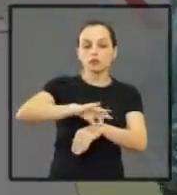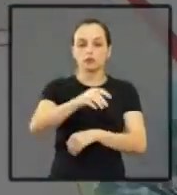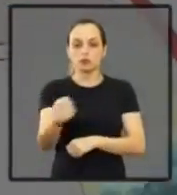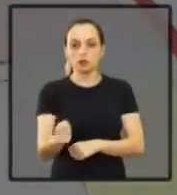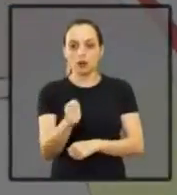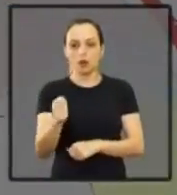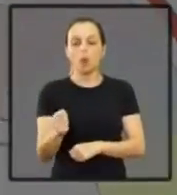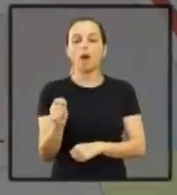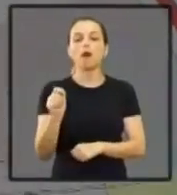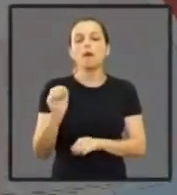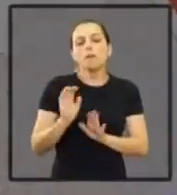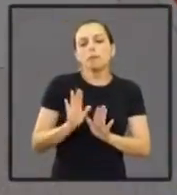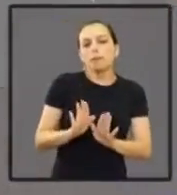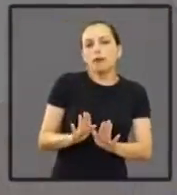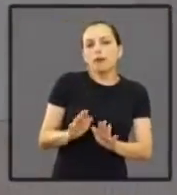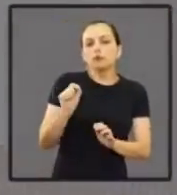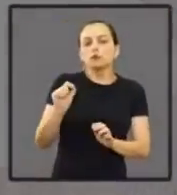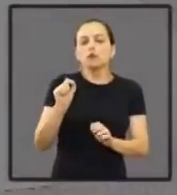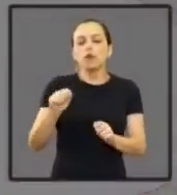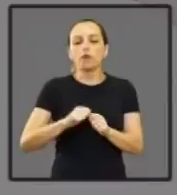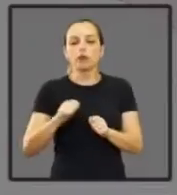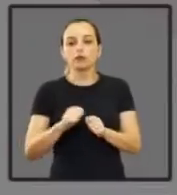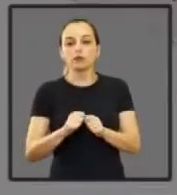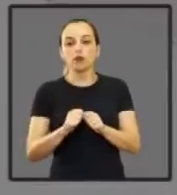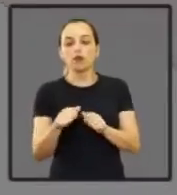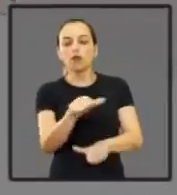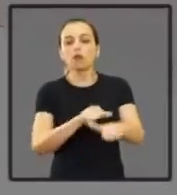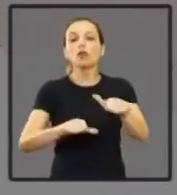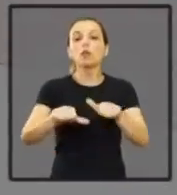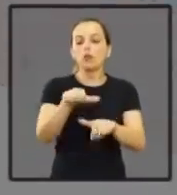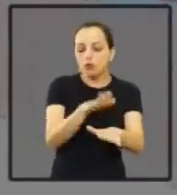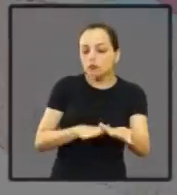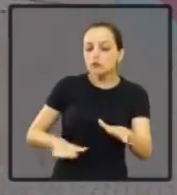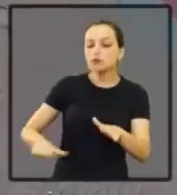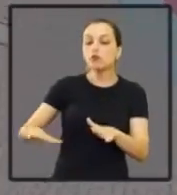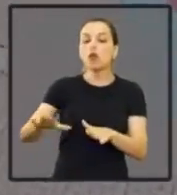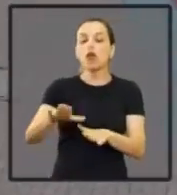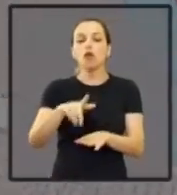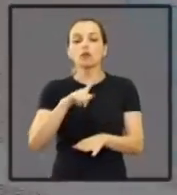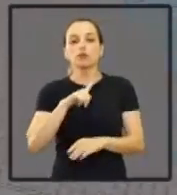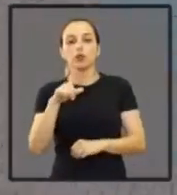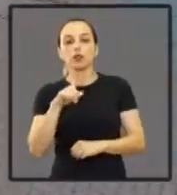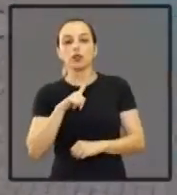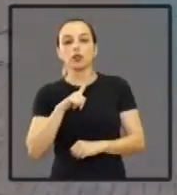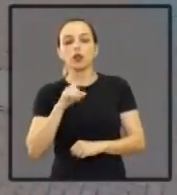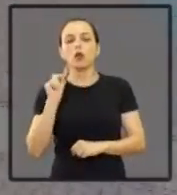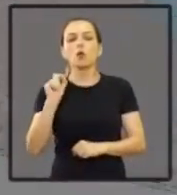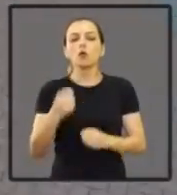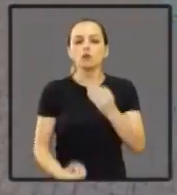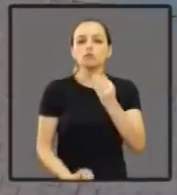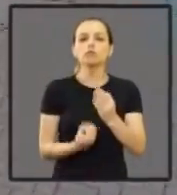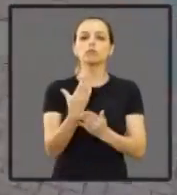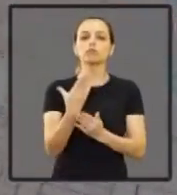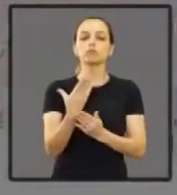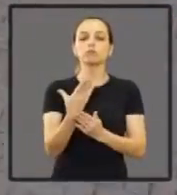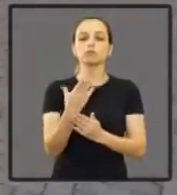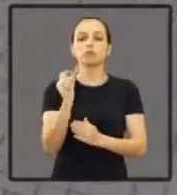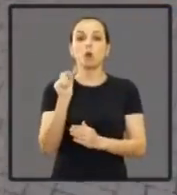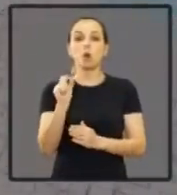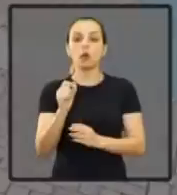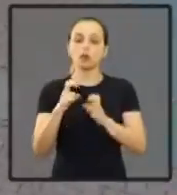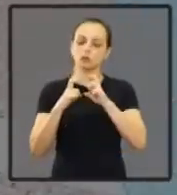Mas o que pode ser feito? Quais as mudanças que aquele setor da cidade sofreria? O que seria implantado?